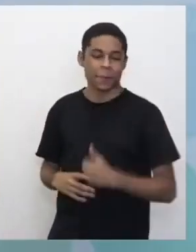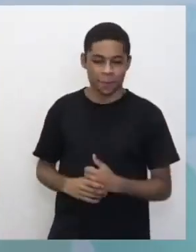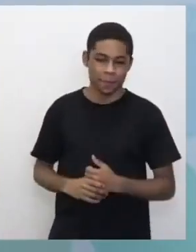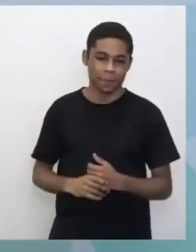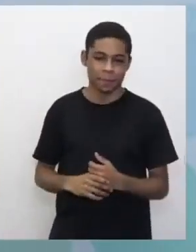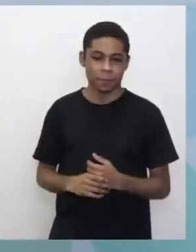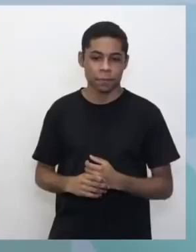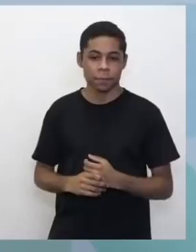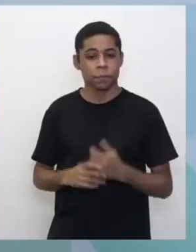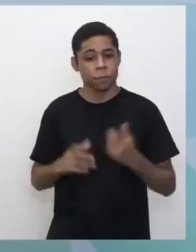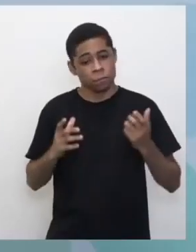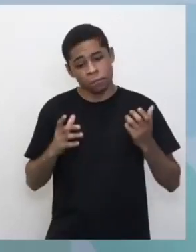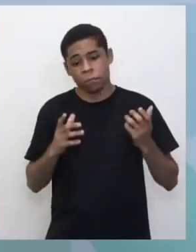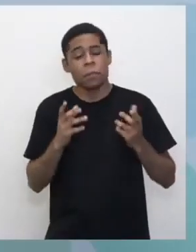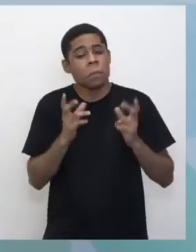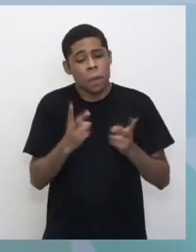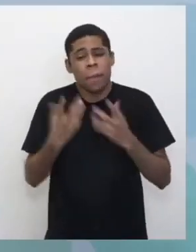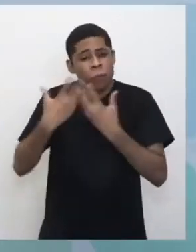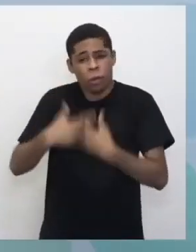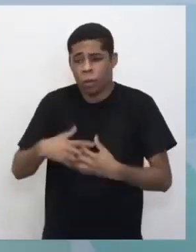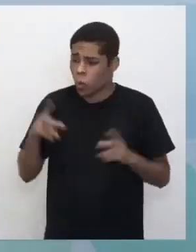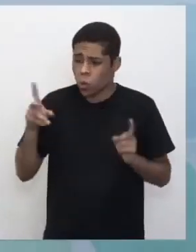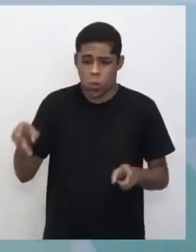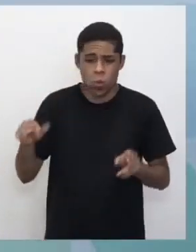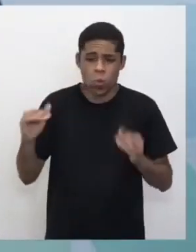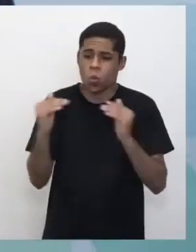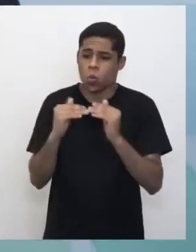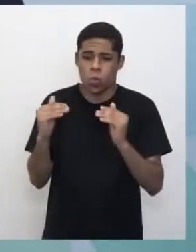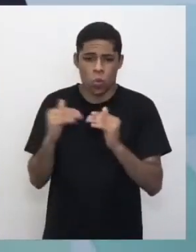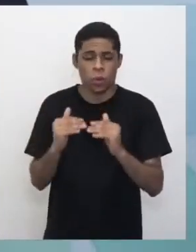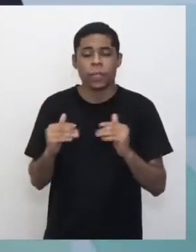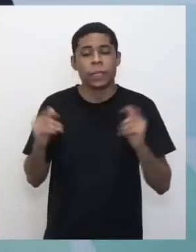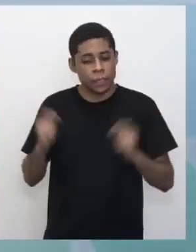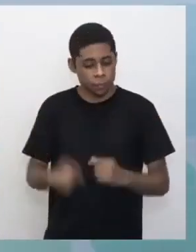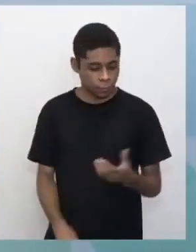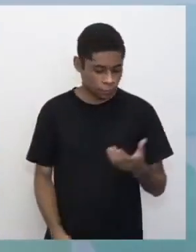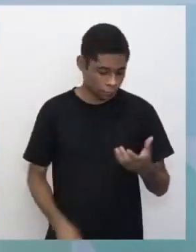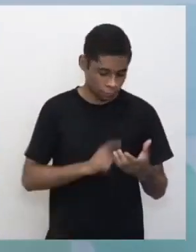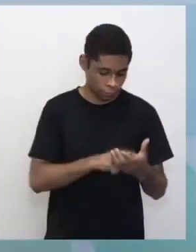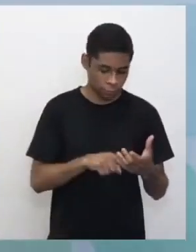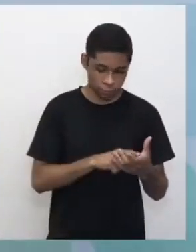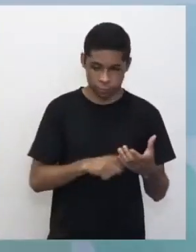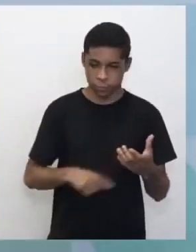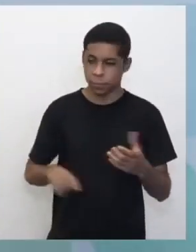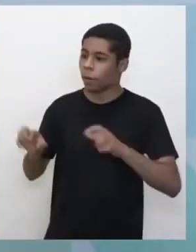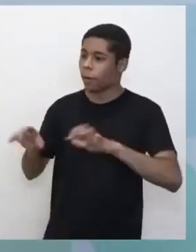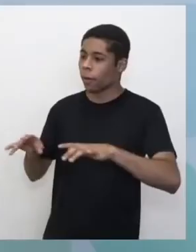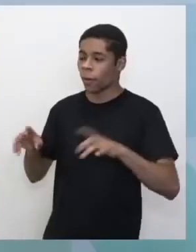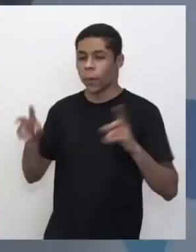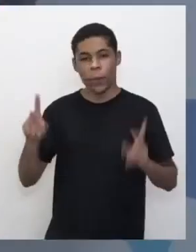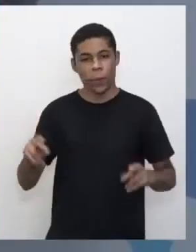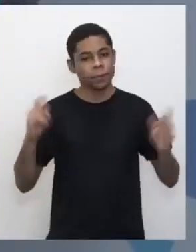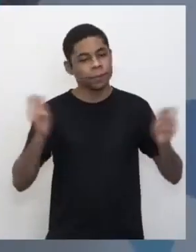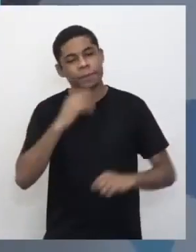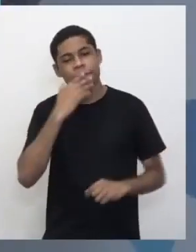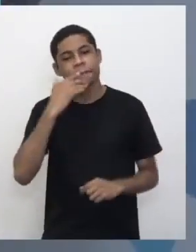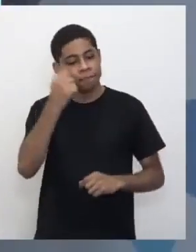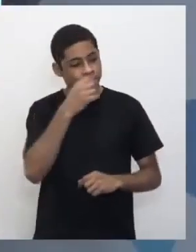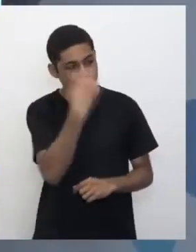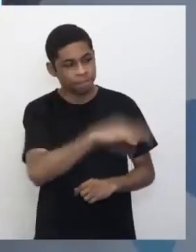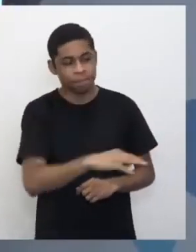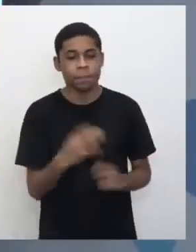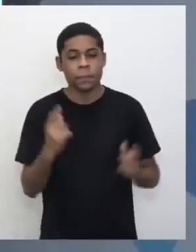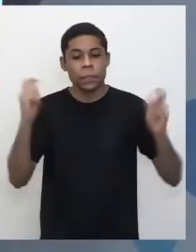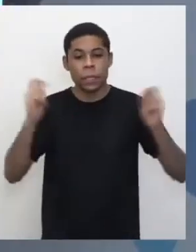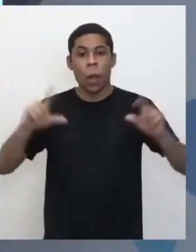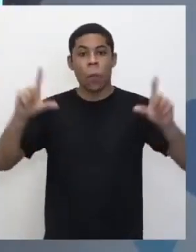mais confortável. E as mesmas funcionalidades que você tem aqui, na palma da sua mão, você também tem na tela do computador. Exatamente, e ainda você